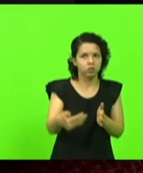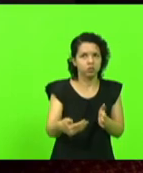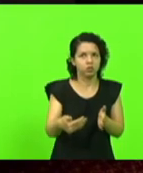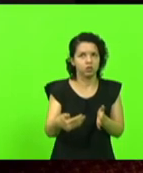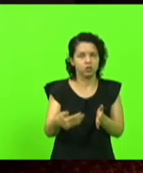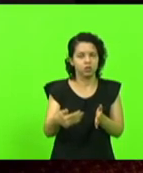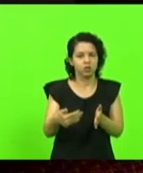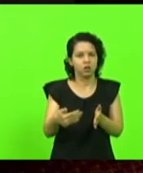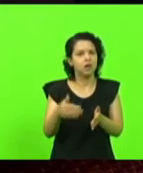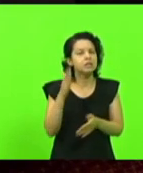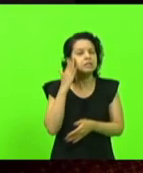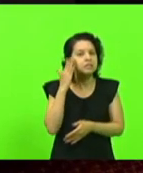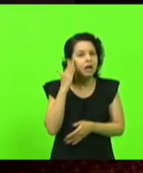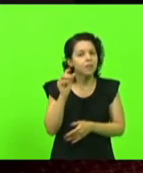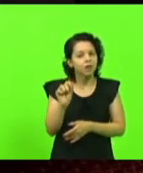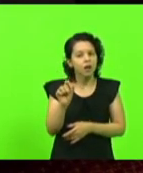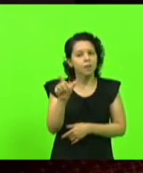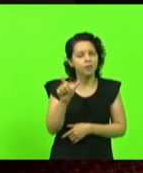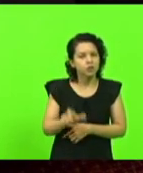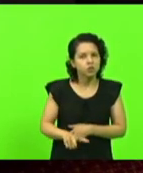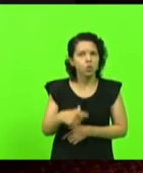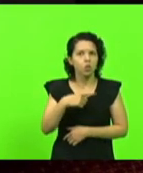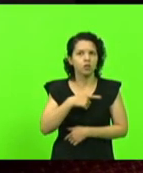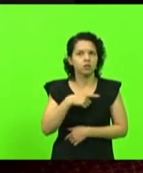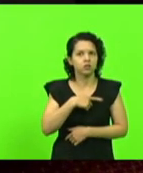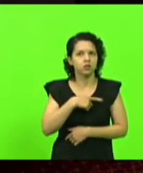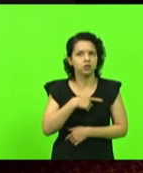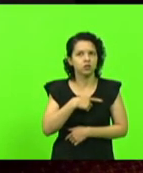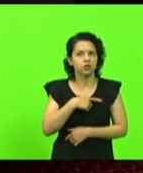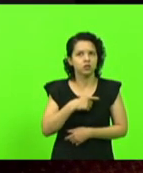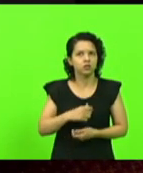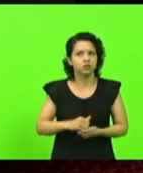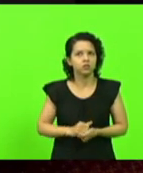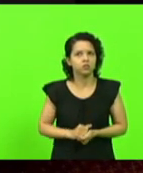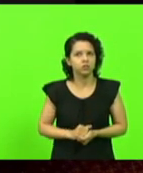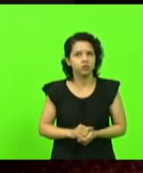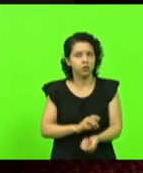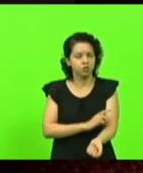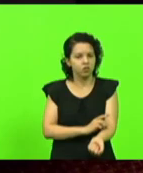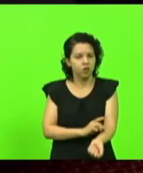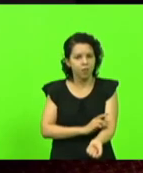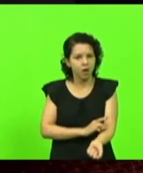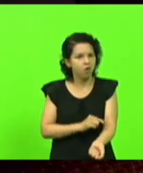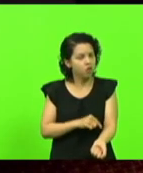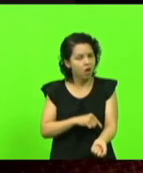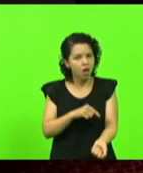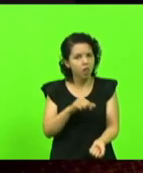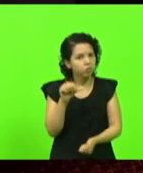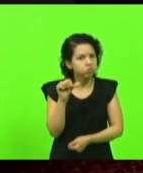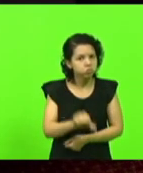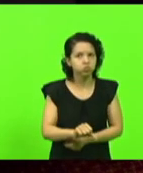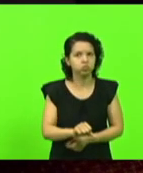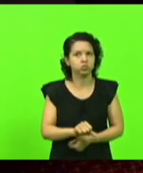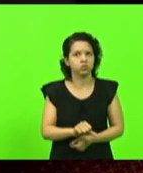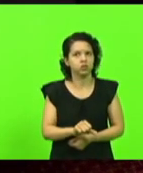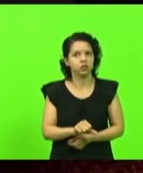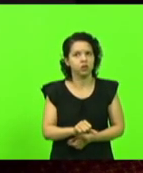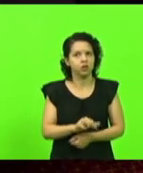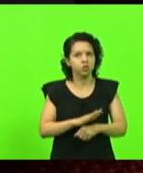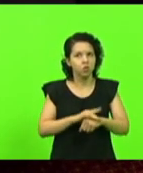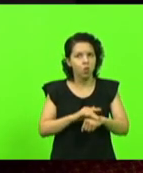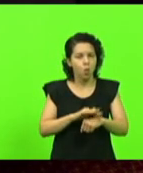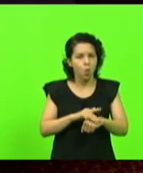passa entendeu só sabe quem passa diabetes é tirana ela é ela é uma doença